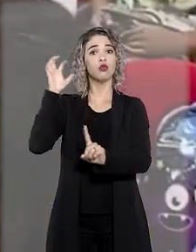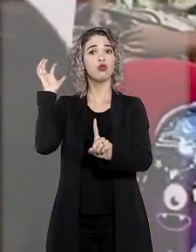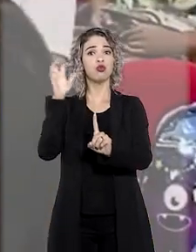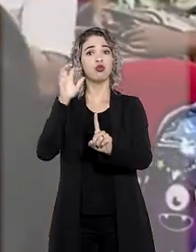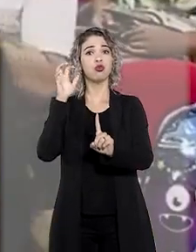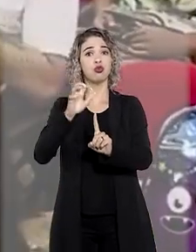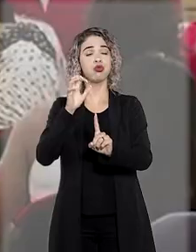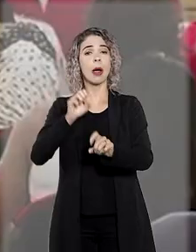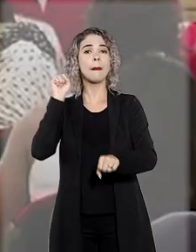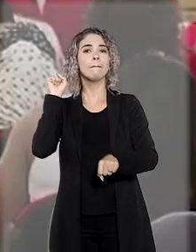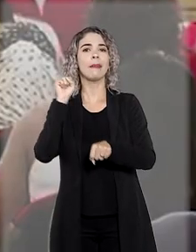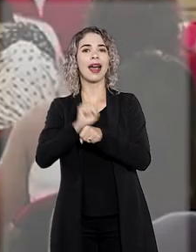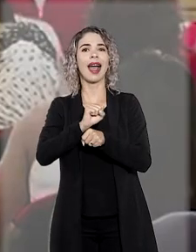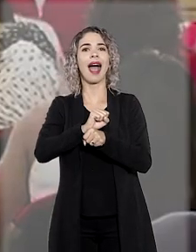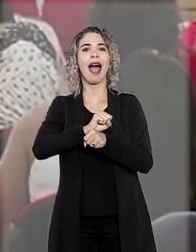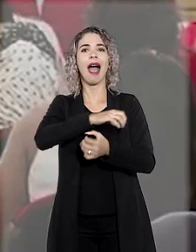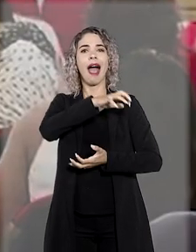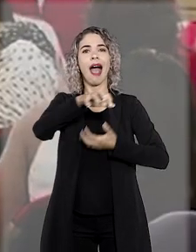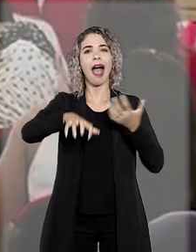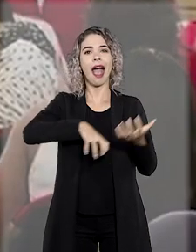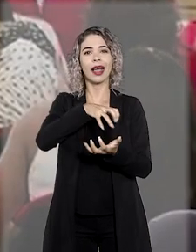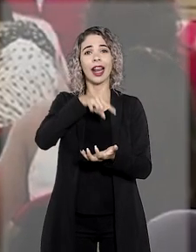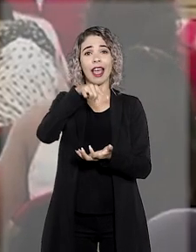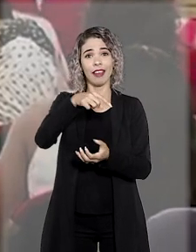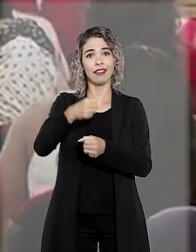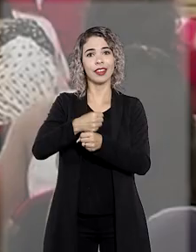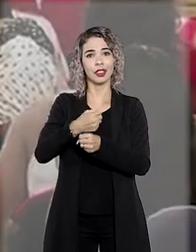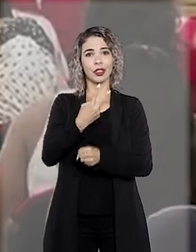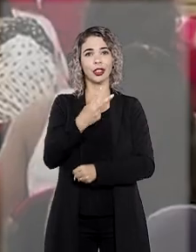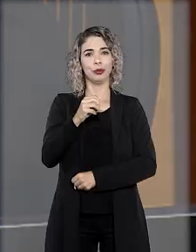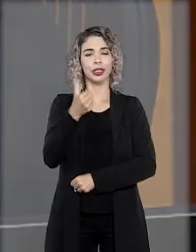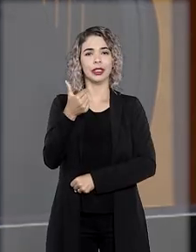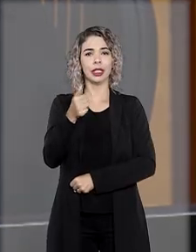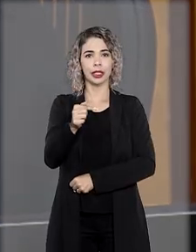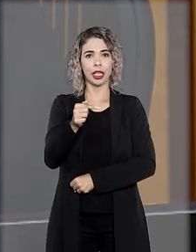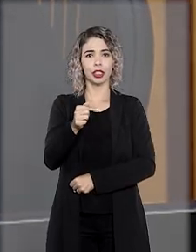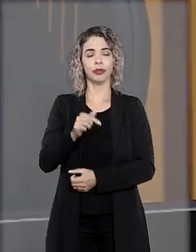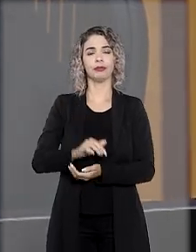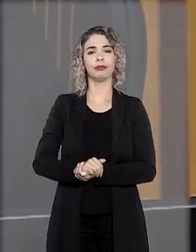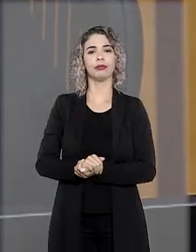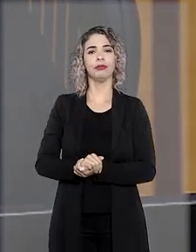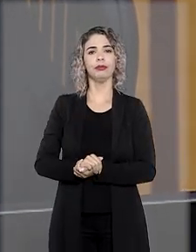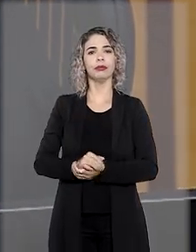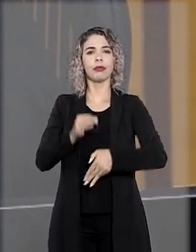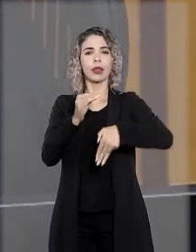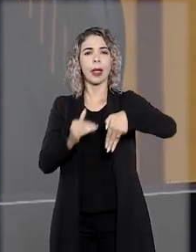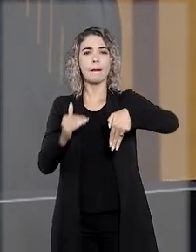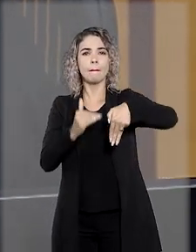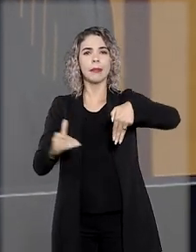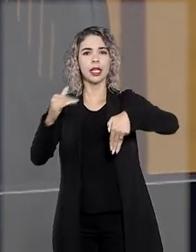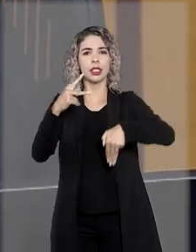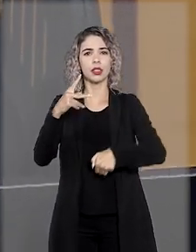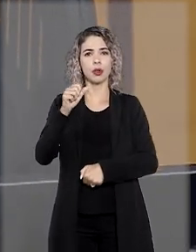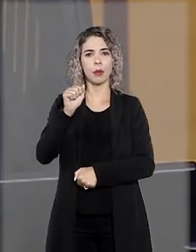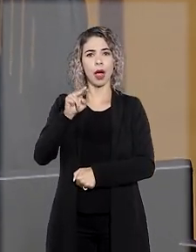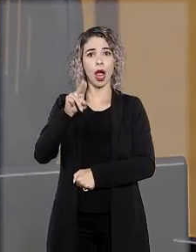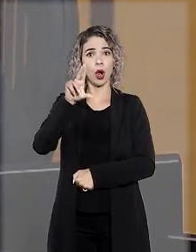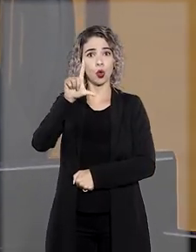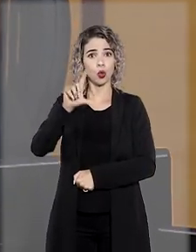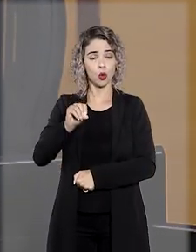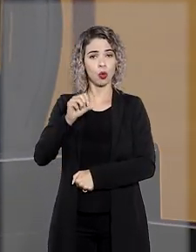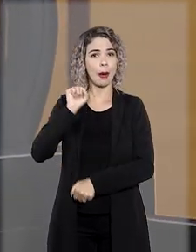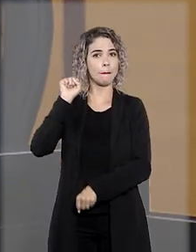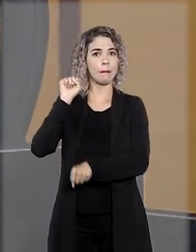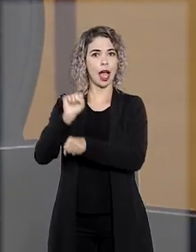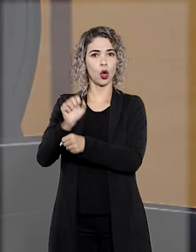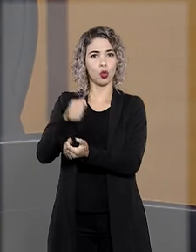pressão para impedir uma paralisação da categoria neste ano. Ao suspender a cobrança, o ministro Paulo Sérgio Domingues